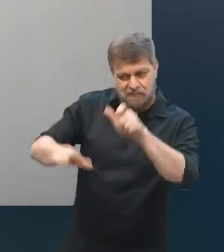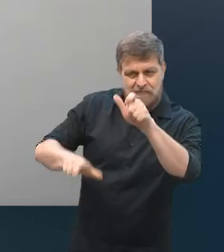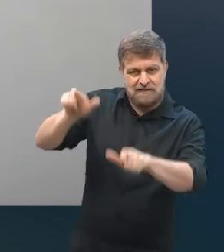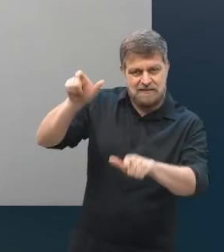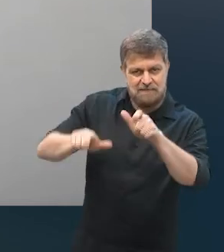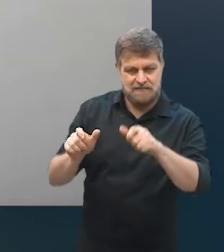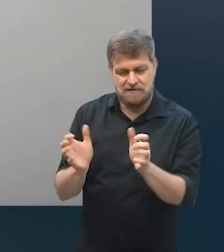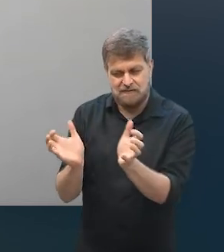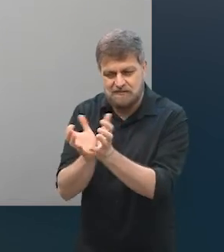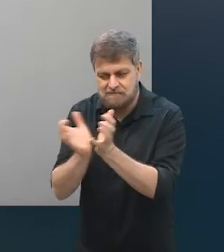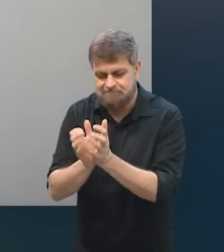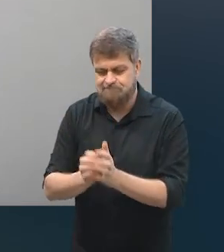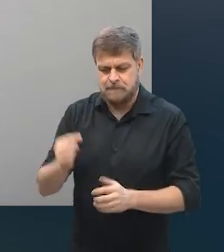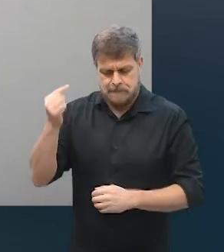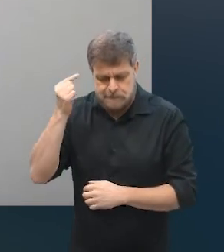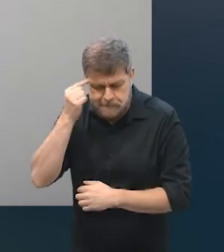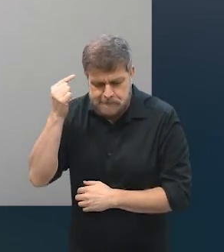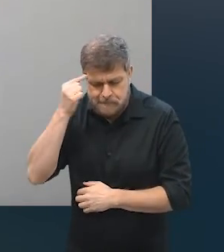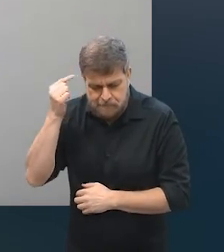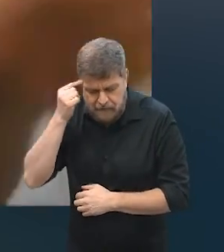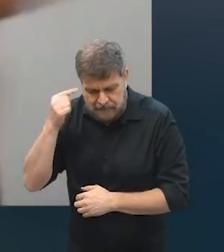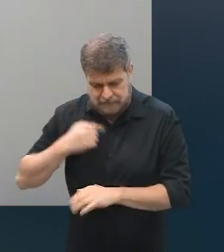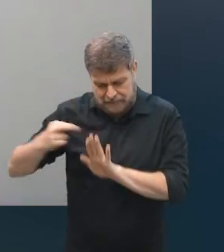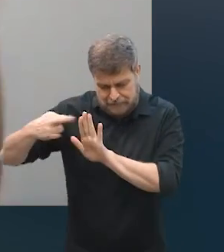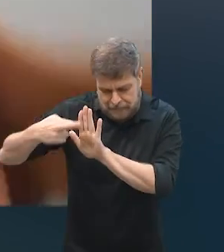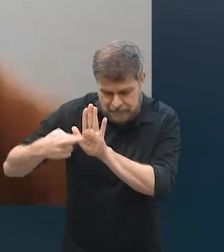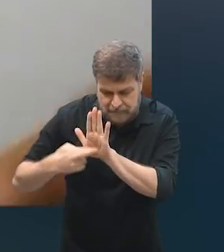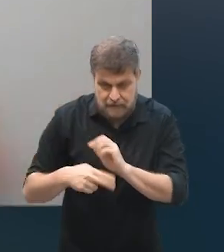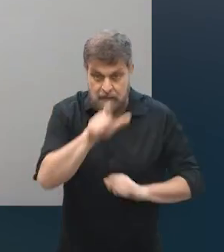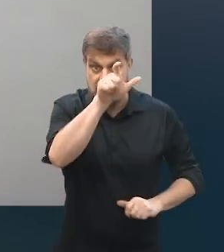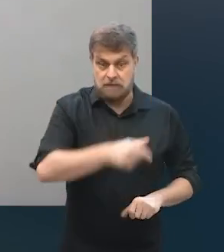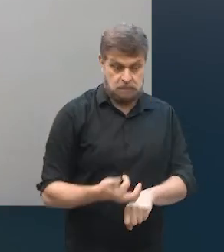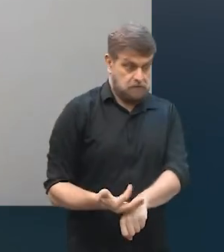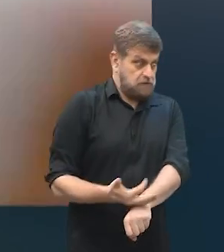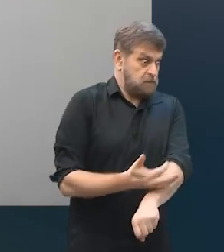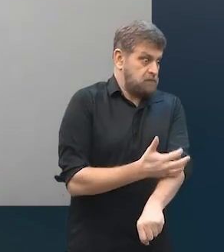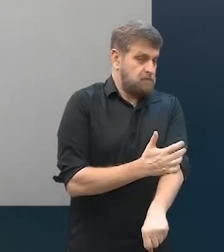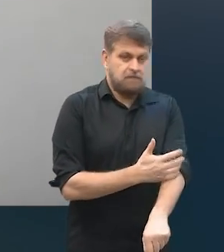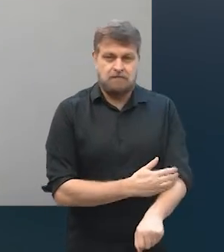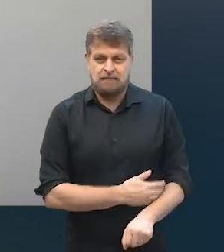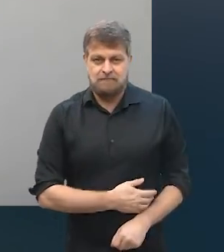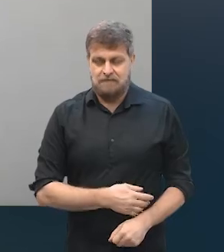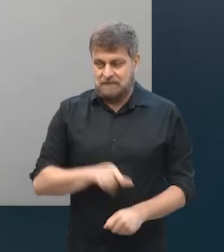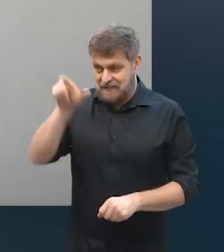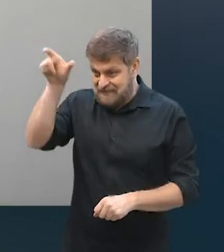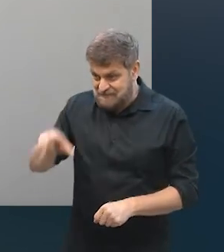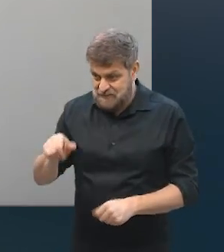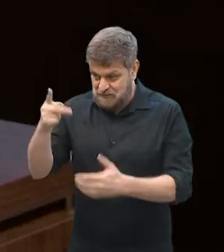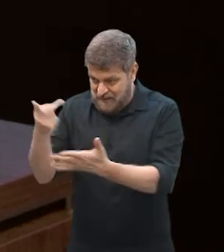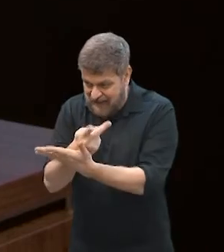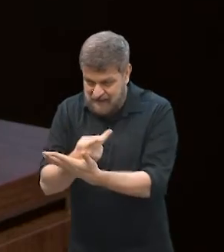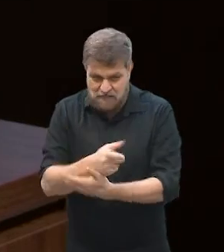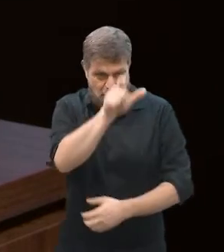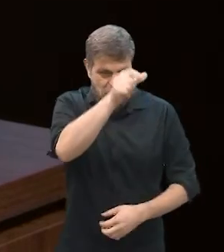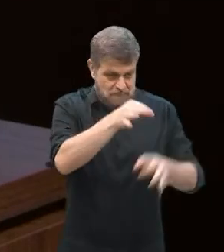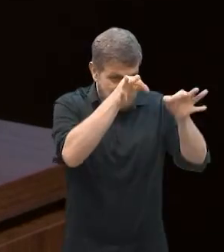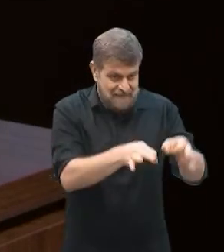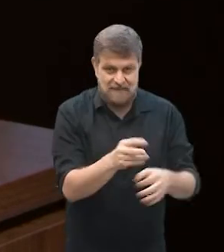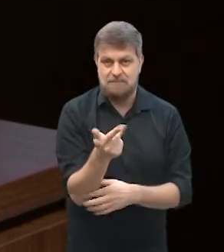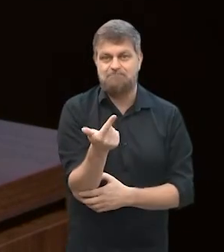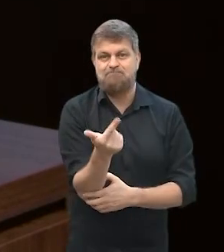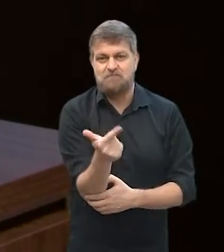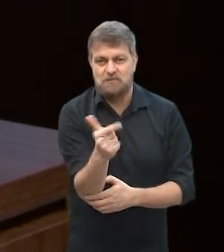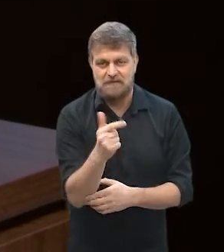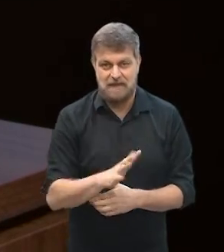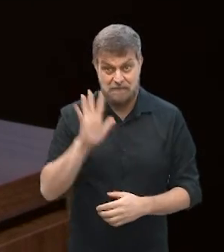que são mais racionalizadas, sistematizadas, outras pessoas são mais emocionais, não tem certo, não tem errado, mas eu costumo dizer que a